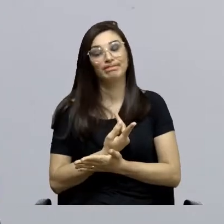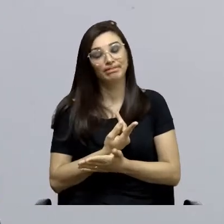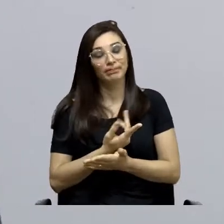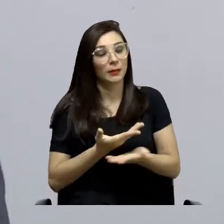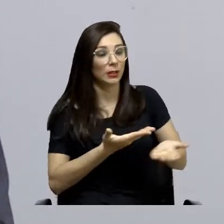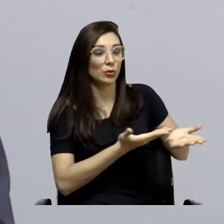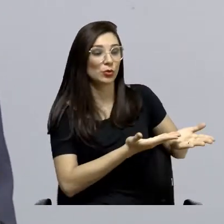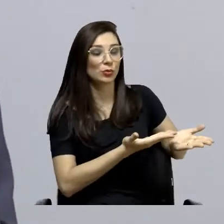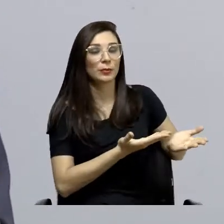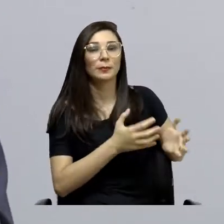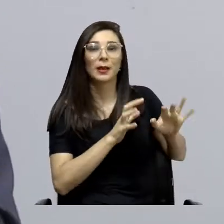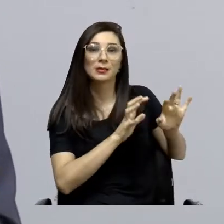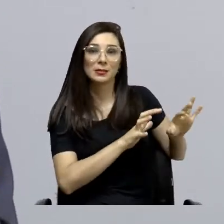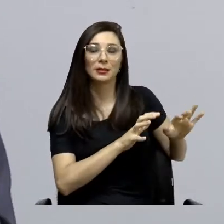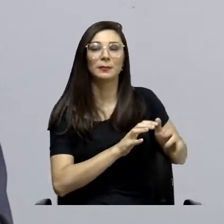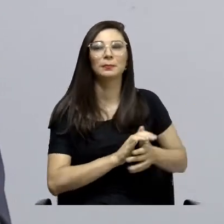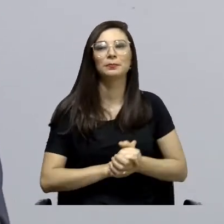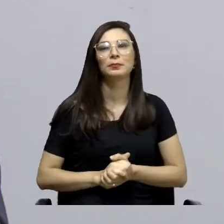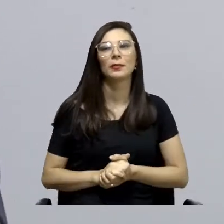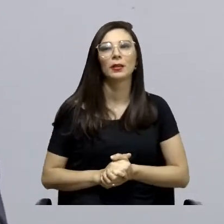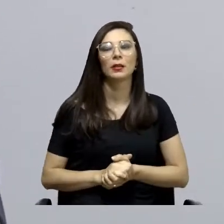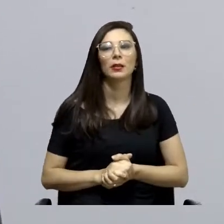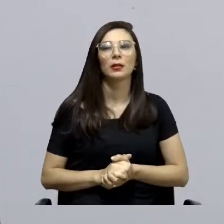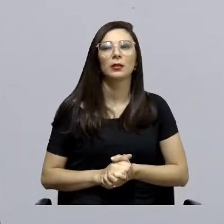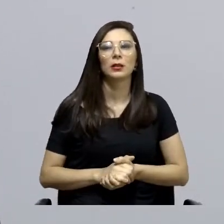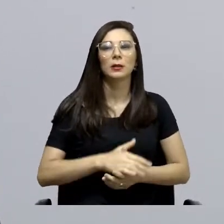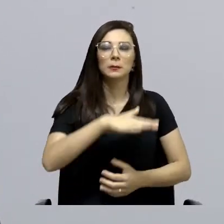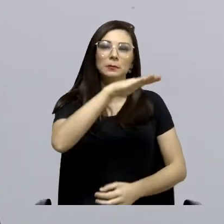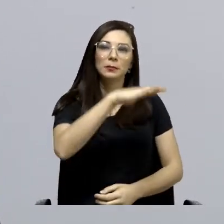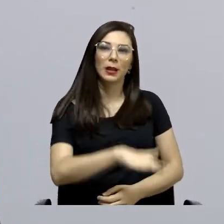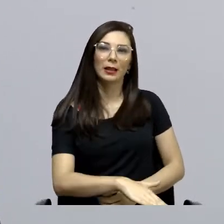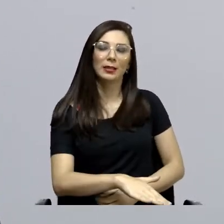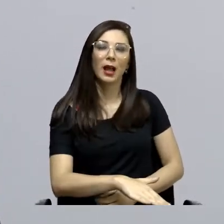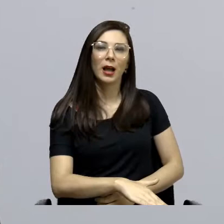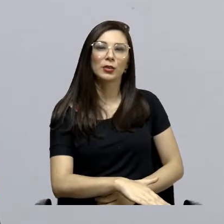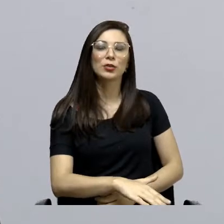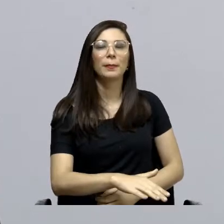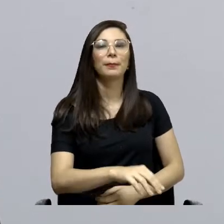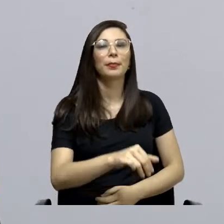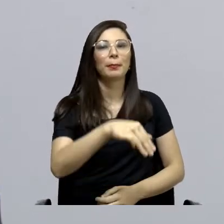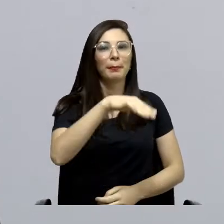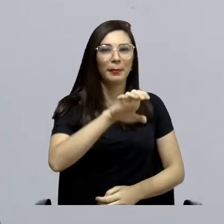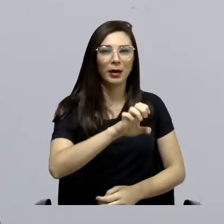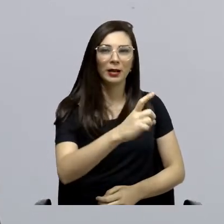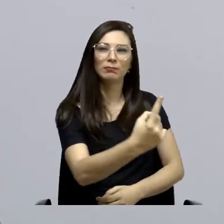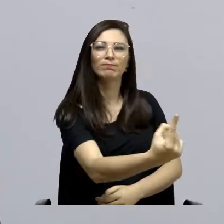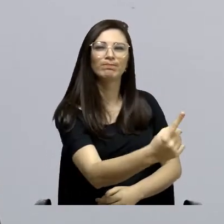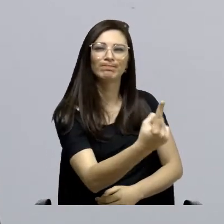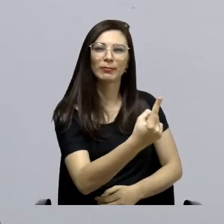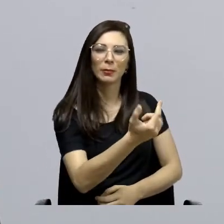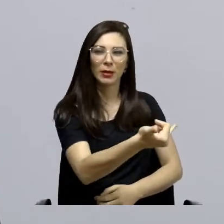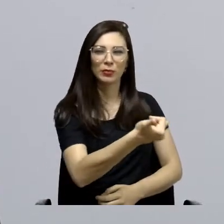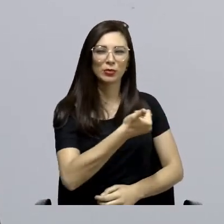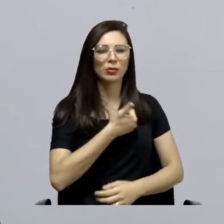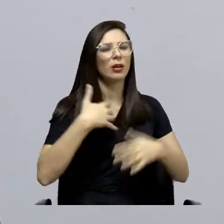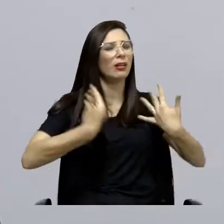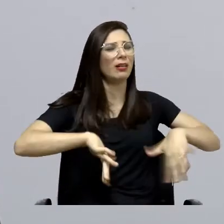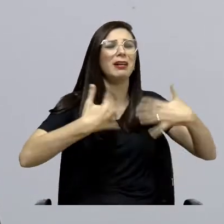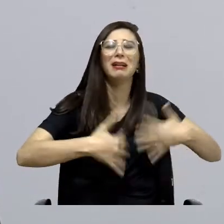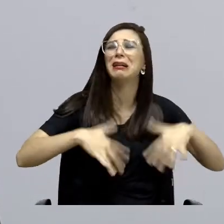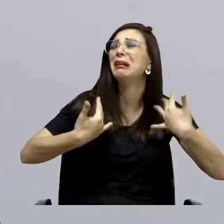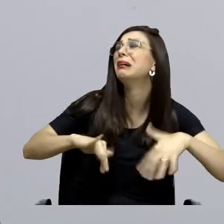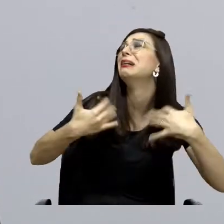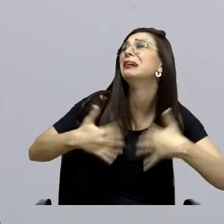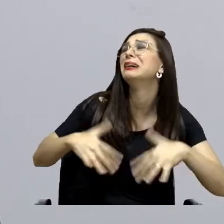eu recebi de tardinha uma mãe desesperada, desesperada,